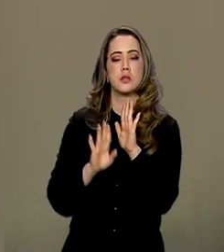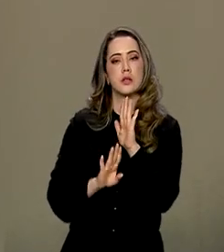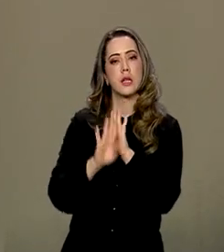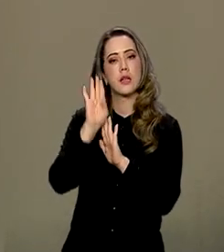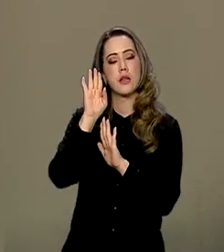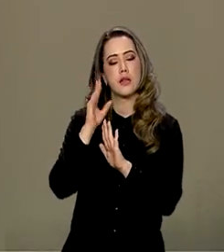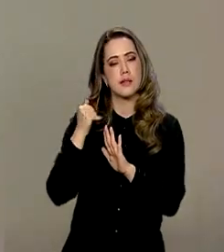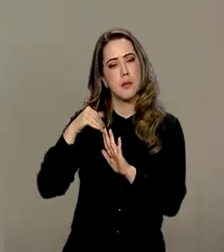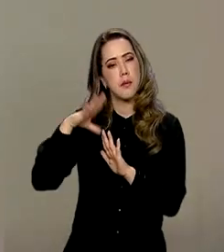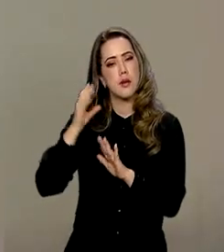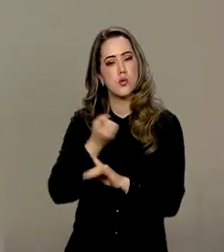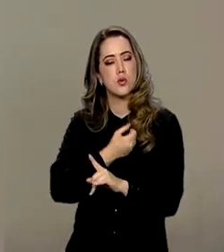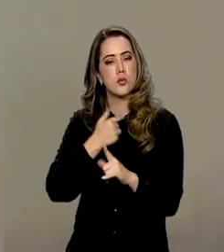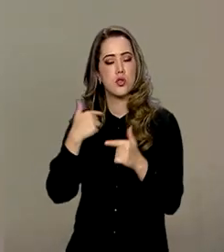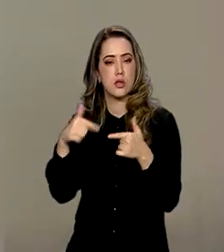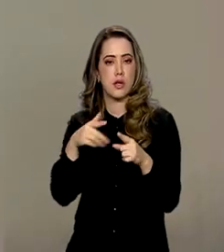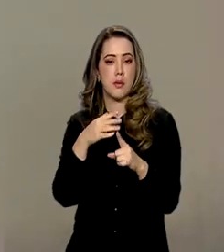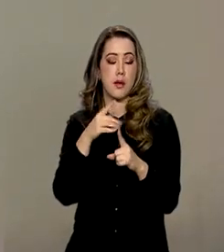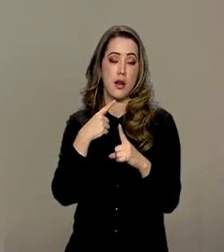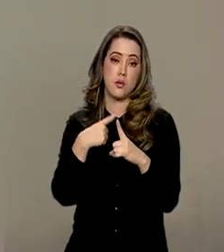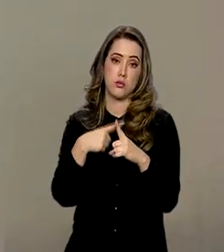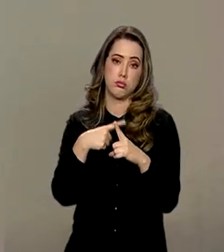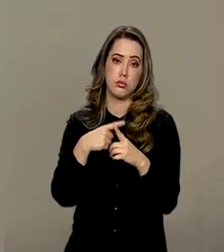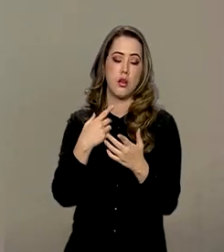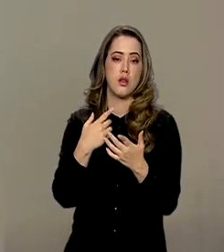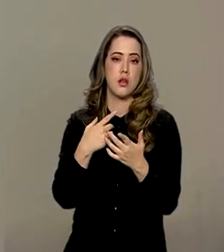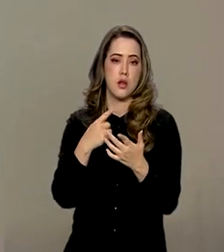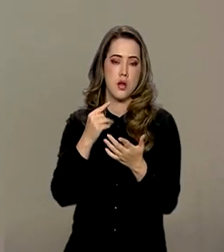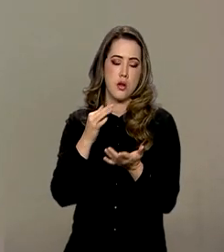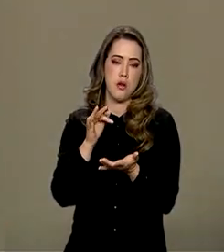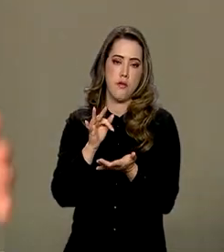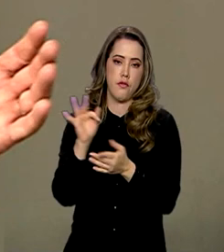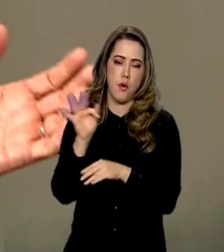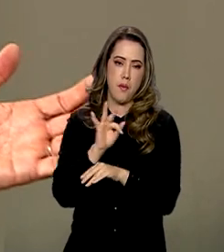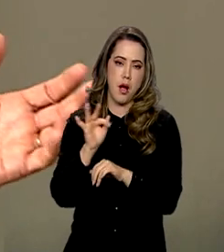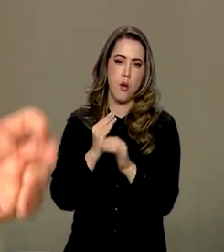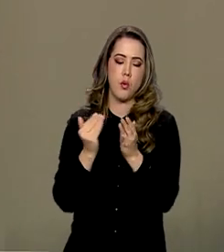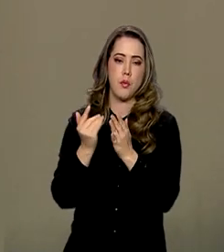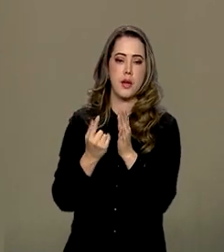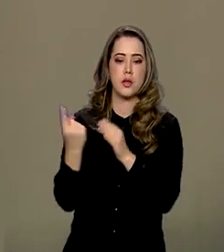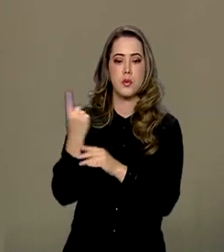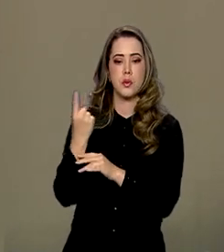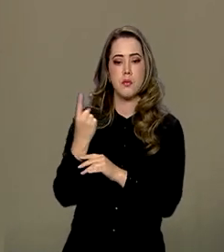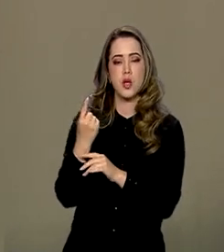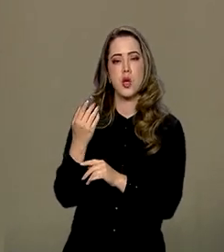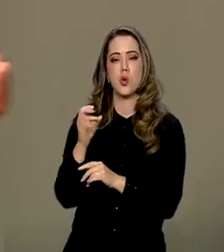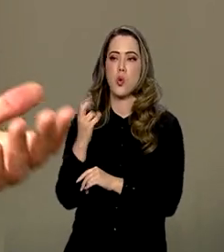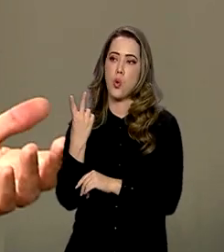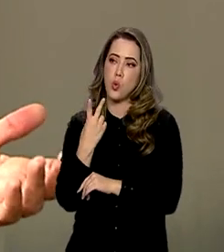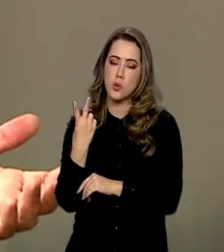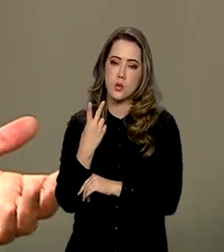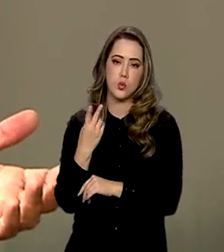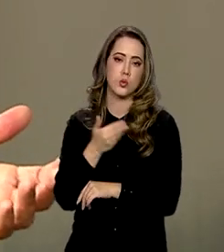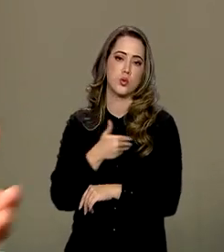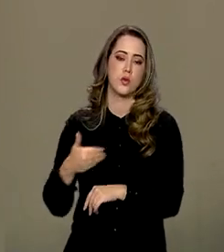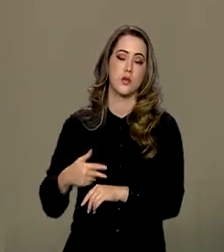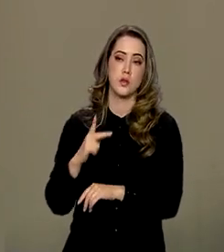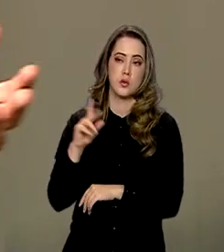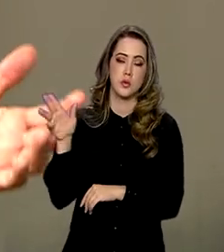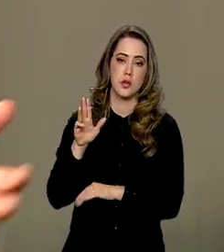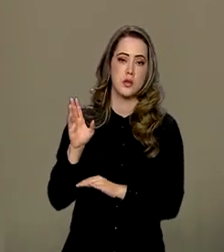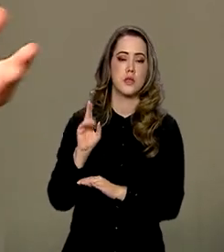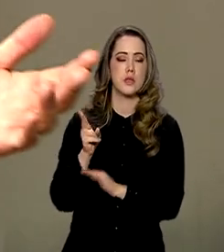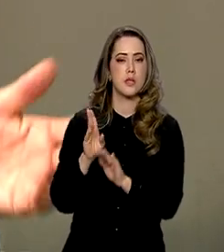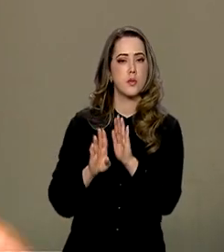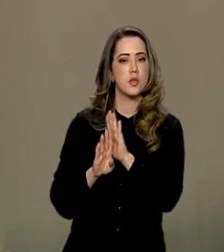ainda mais. E a gente retome aquele patamar que nós tivemos lá no primeiro e segundo governo Lula. Foi um processo crescente. Em